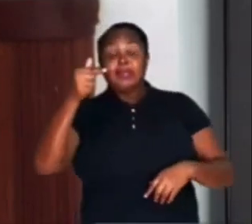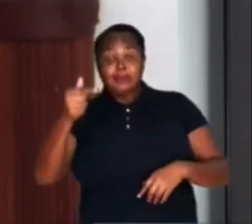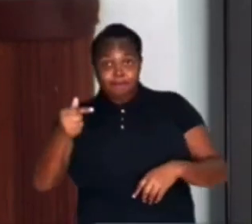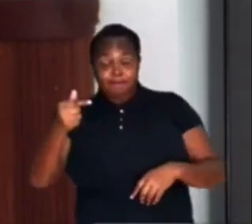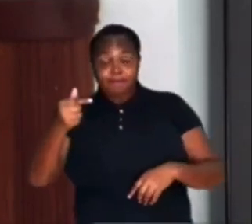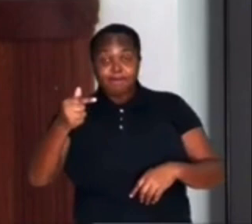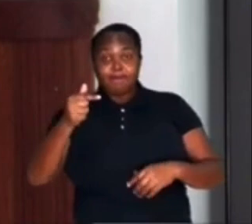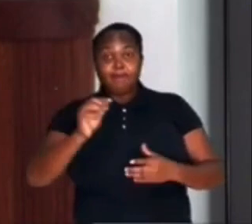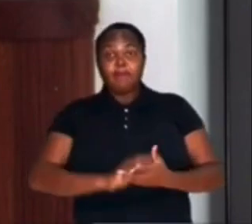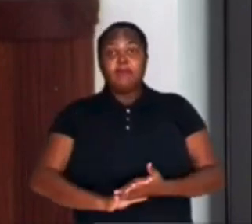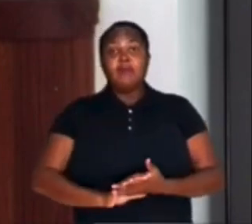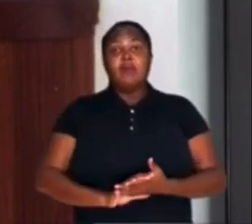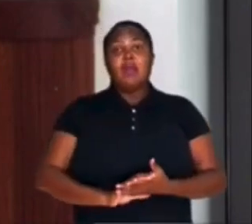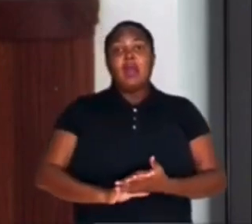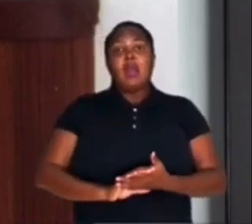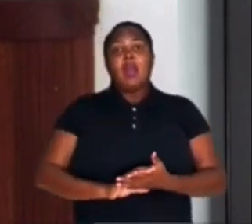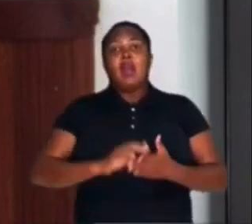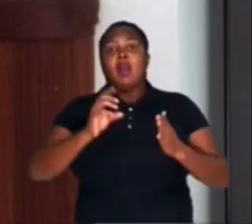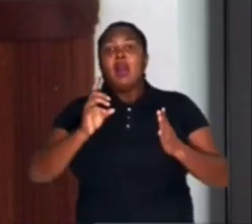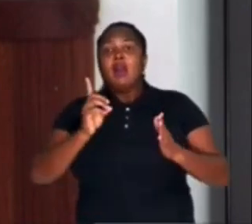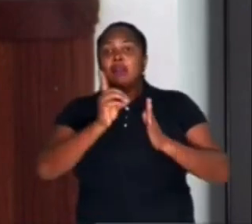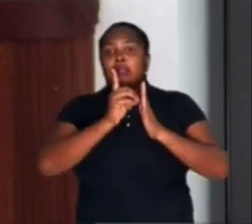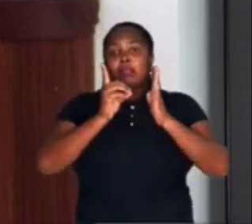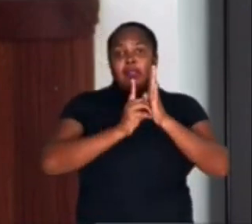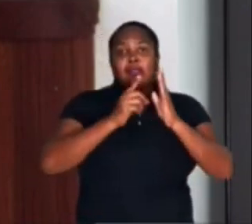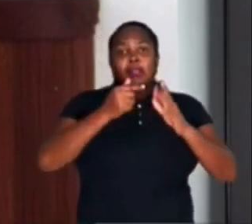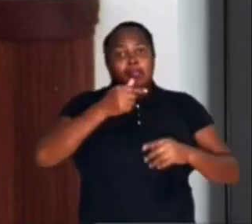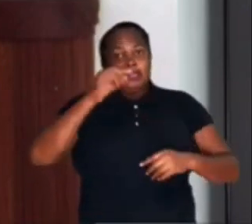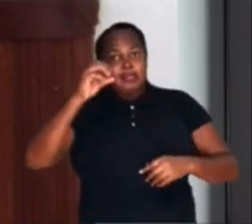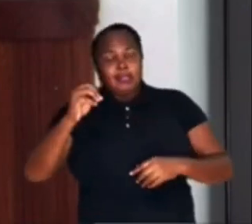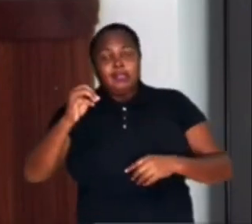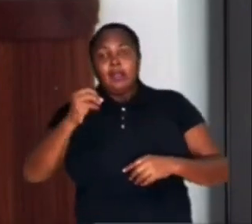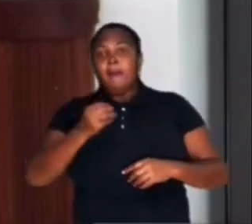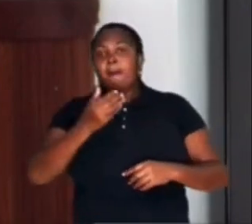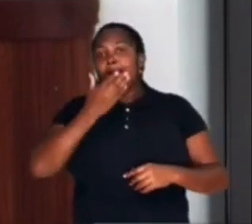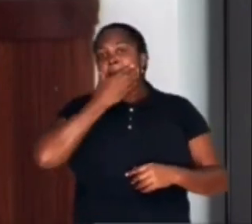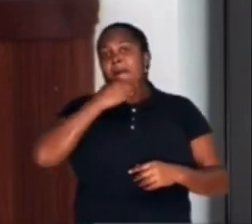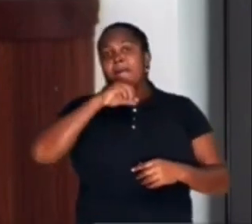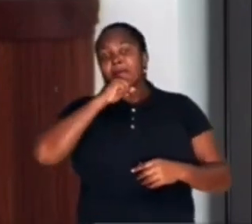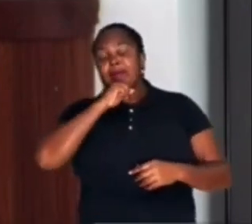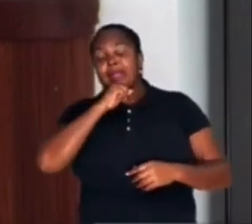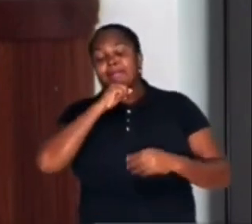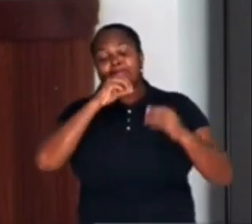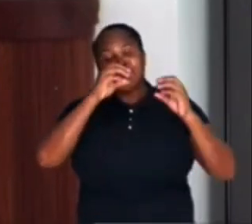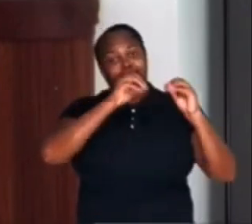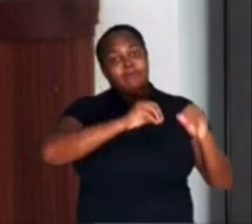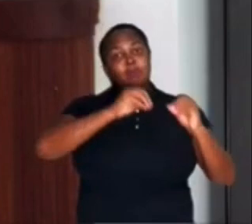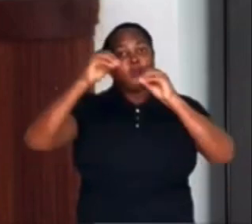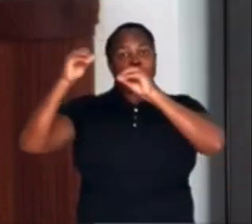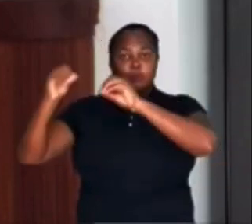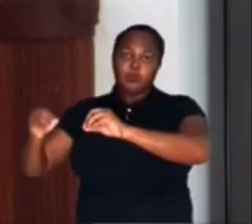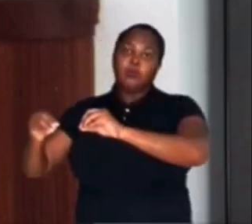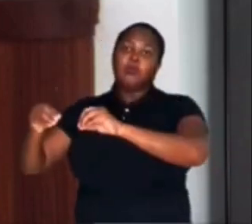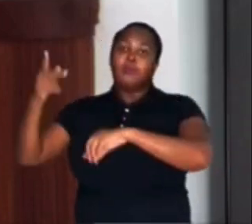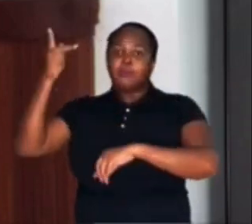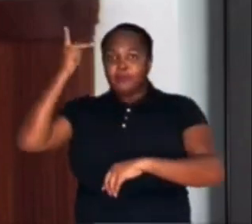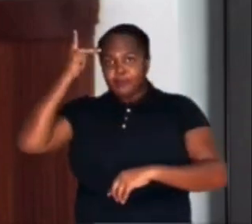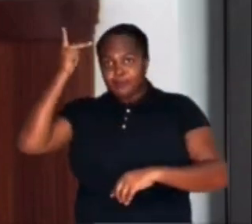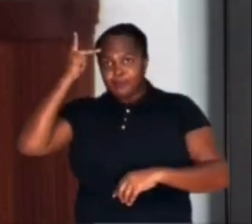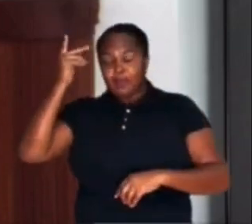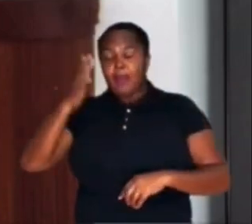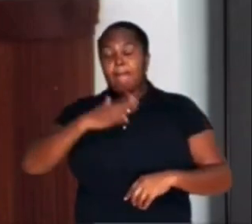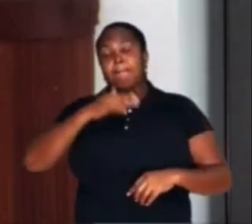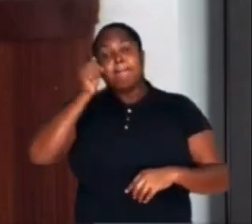No início dos anos 70, meu pai foi obrigado a permanecer um tempo longe da família. Minha mãe, ainda mais